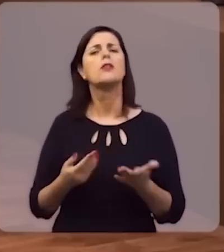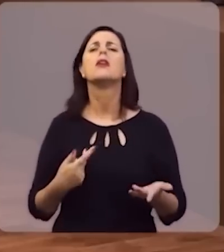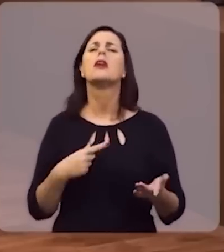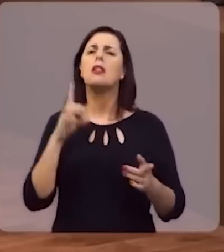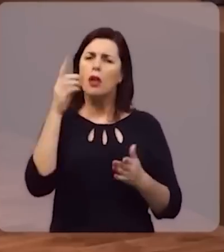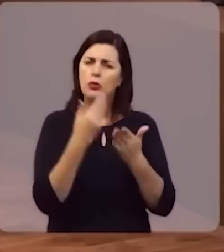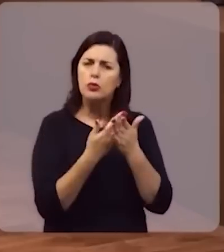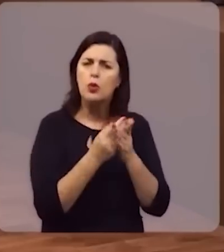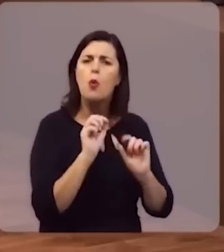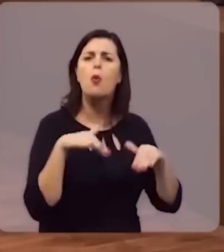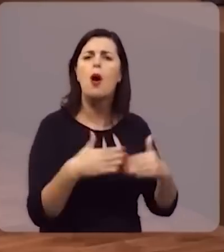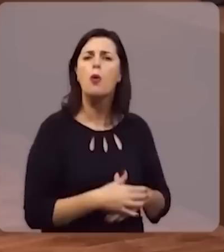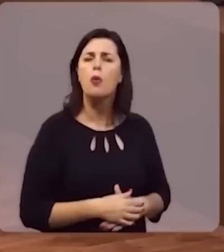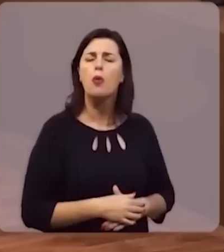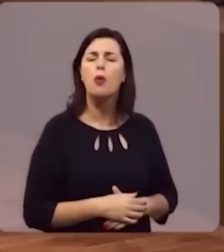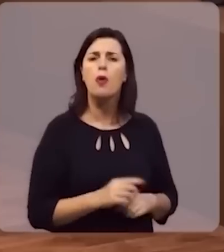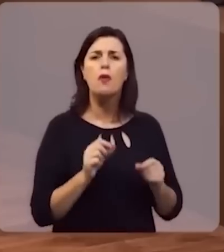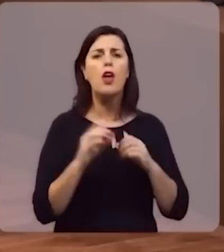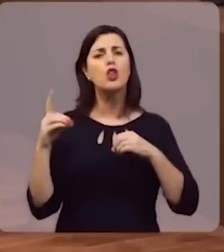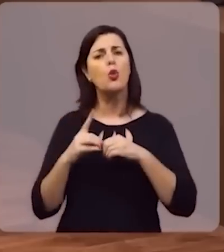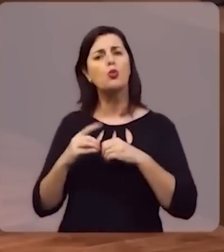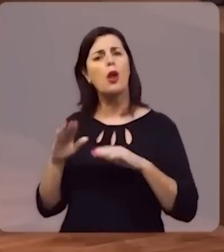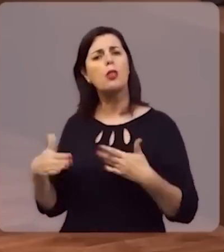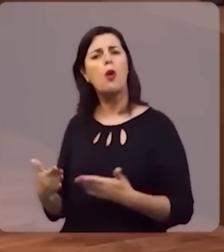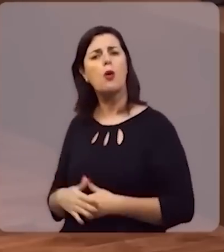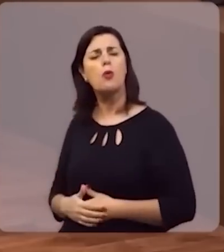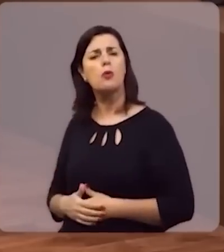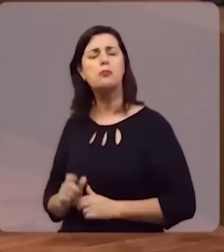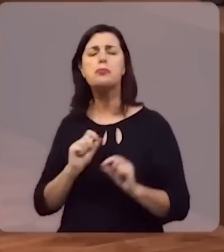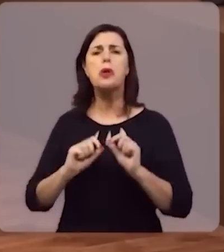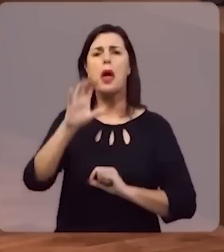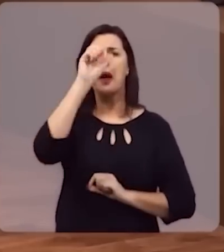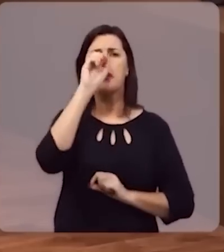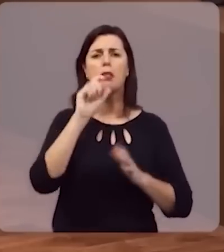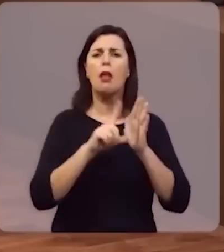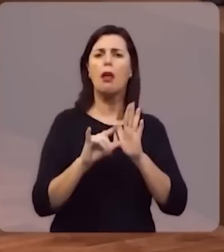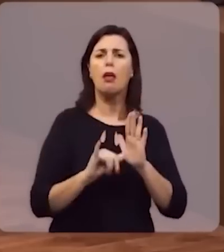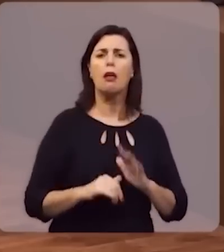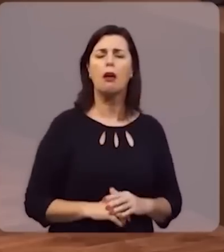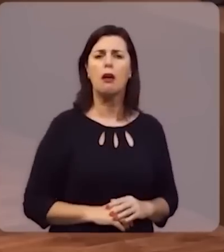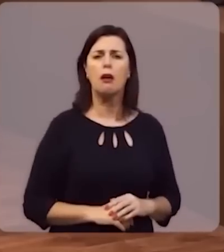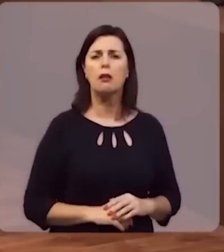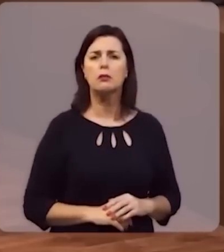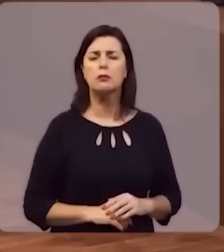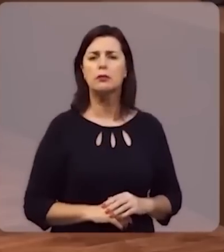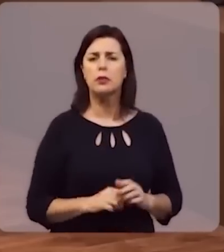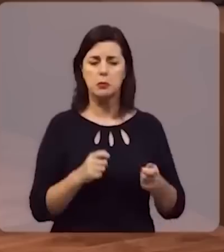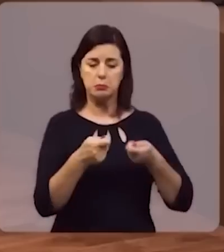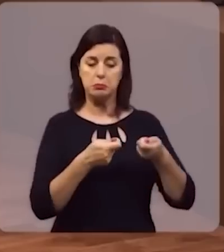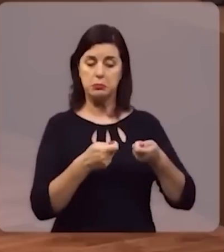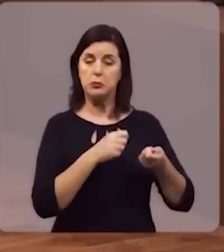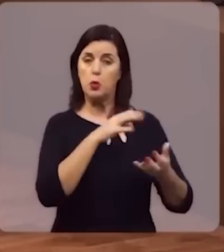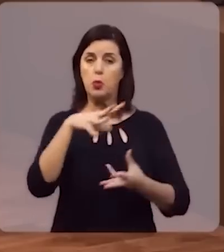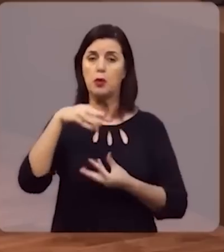estudou? Onde ele fez o seu doutorado? Com quem ele aprendeu as leis que regem